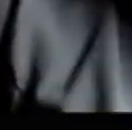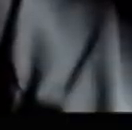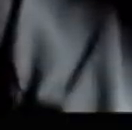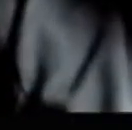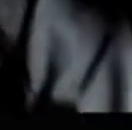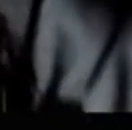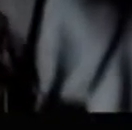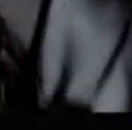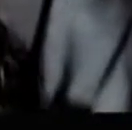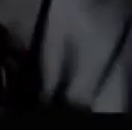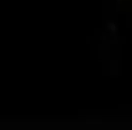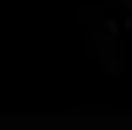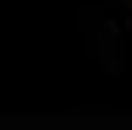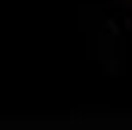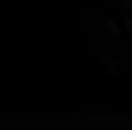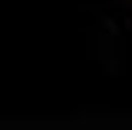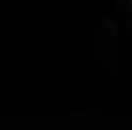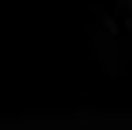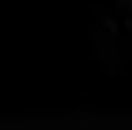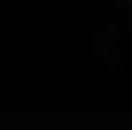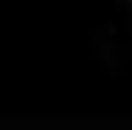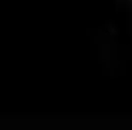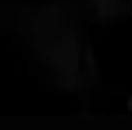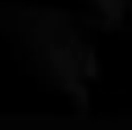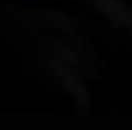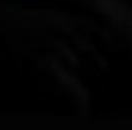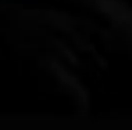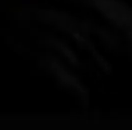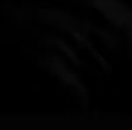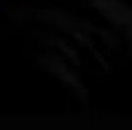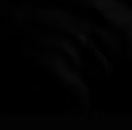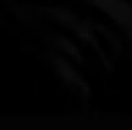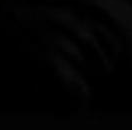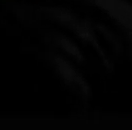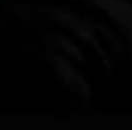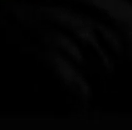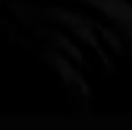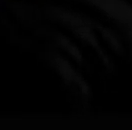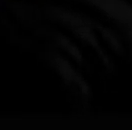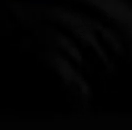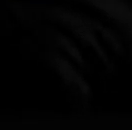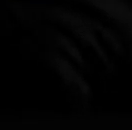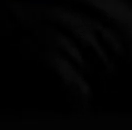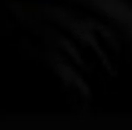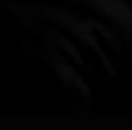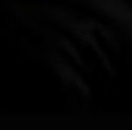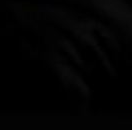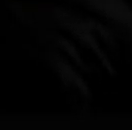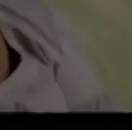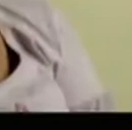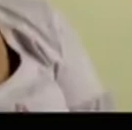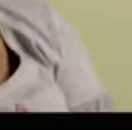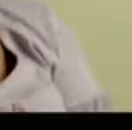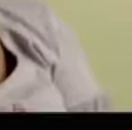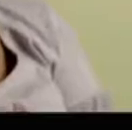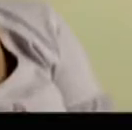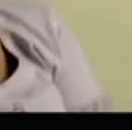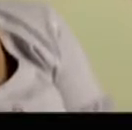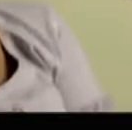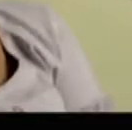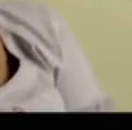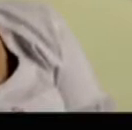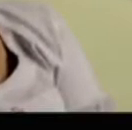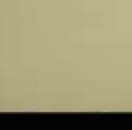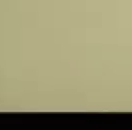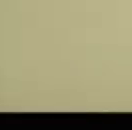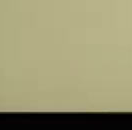E aí, já conversou com o seu filho sobre de onde vinham os bebês? Vai gostar da sementinha, eu acho que fica mais próximo da Rede de Atendimento. E sobre o que ele quer ser